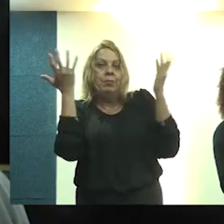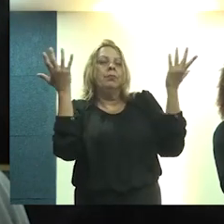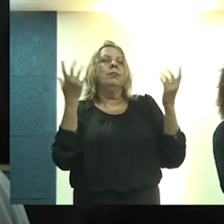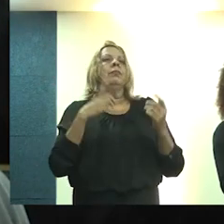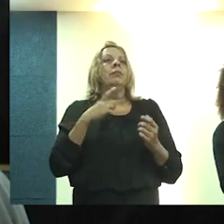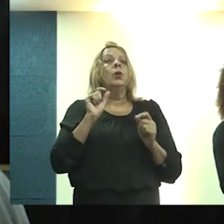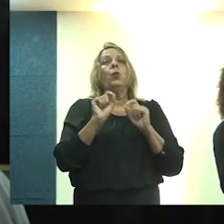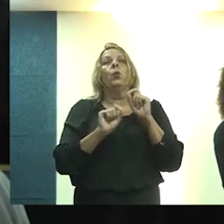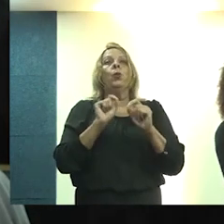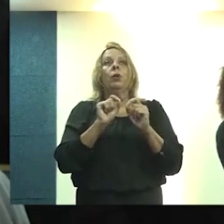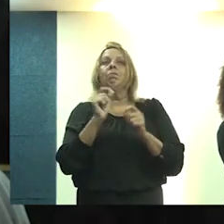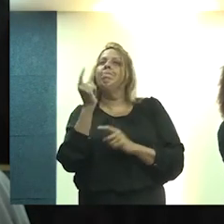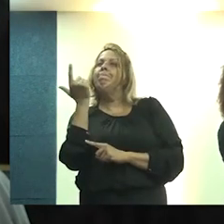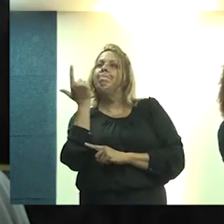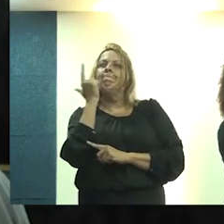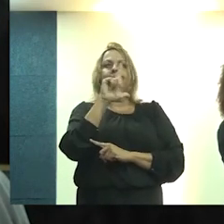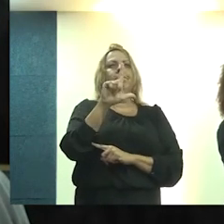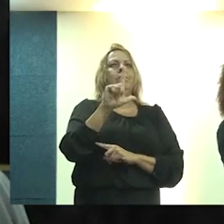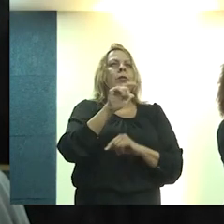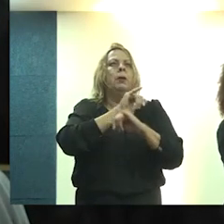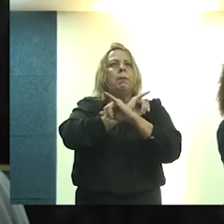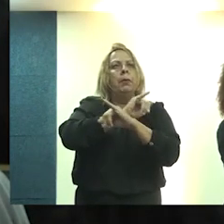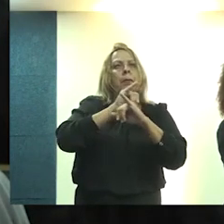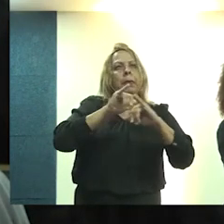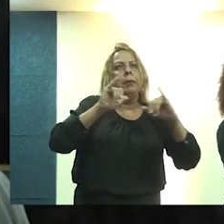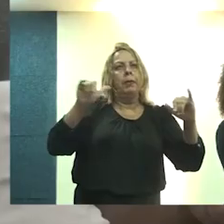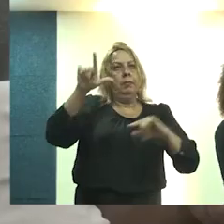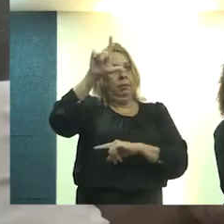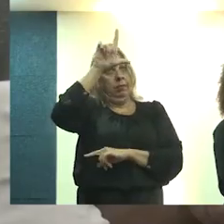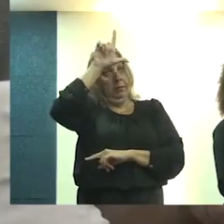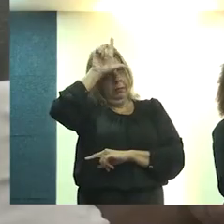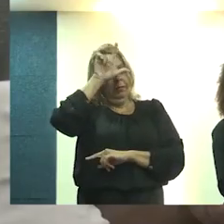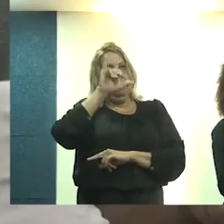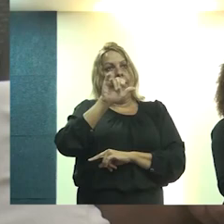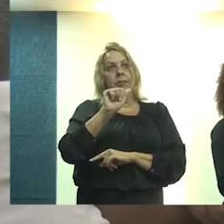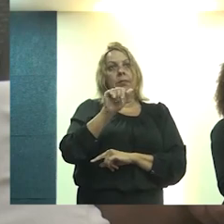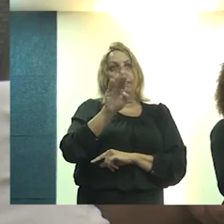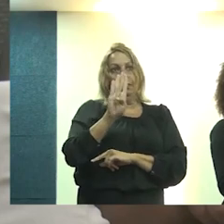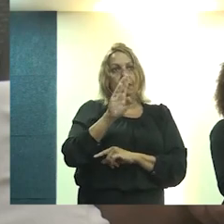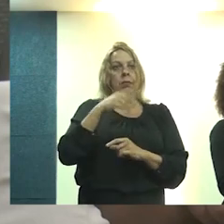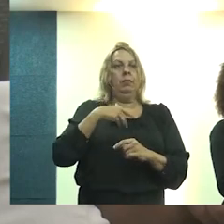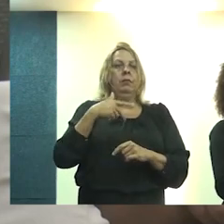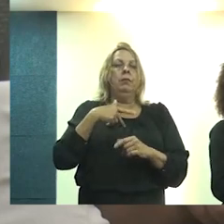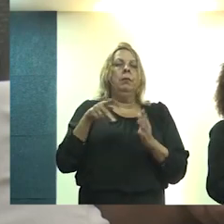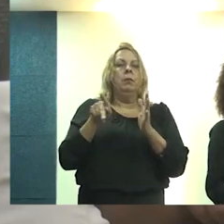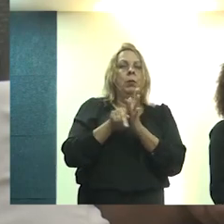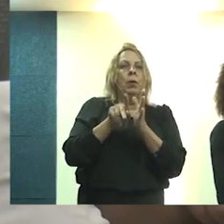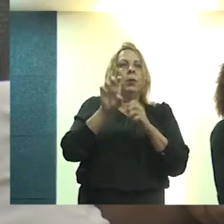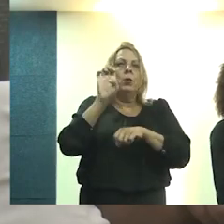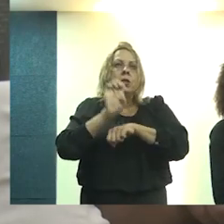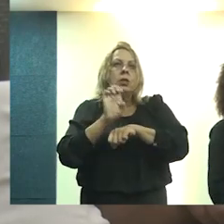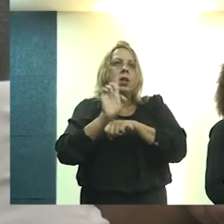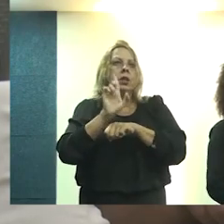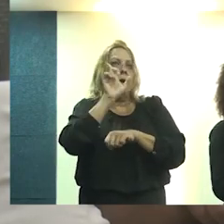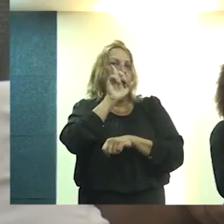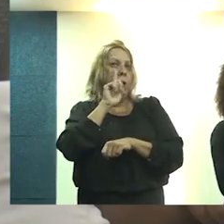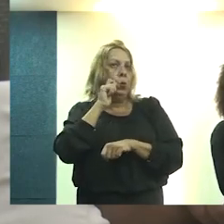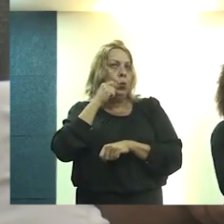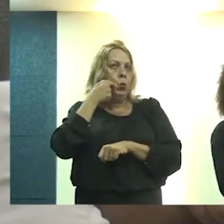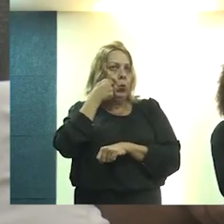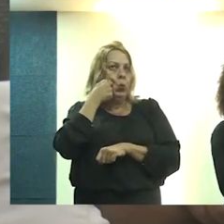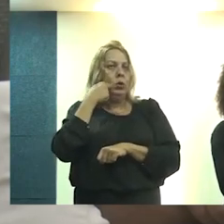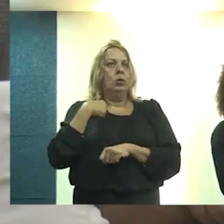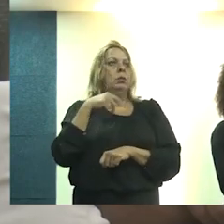vem da vitória da campanha liderada pelo IAB Alagoas, na pessoa do presidente Pablo Fernandes,